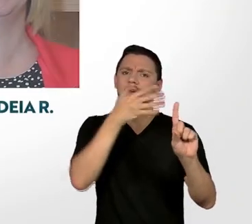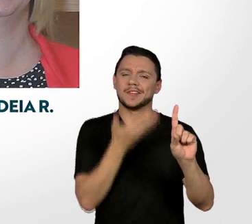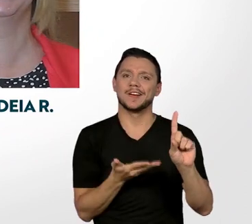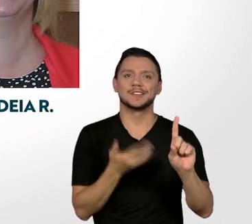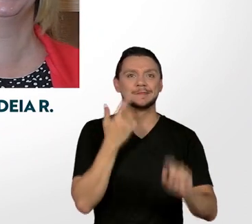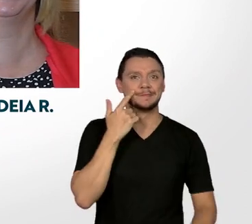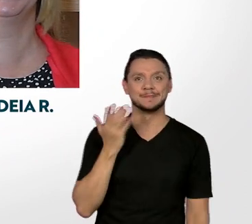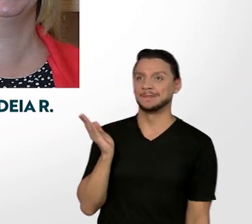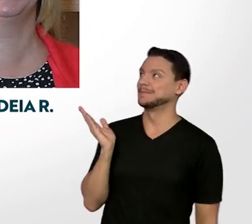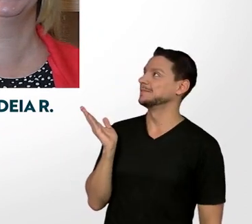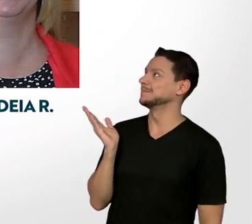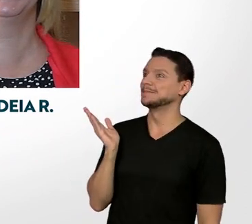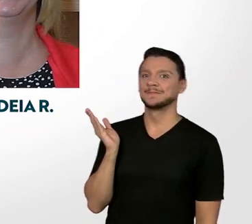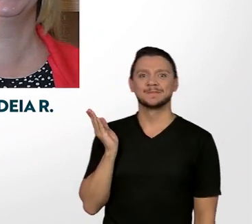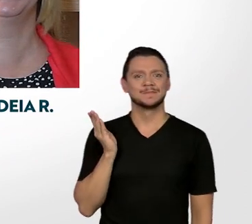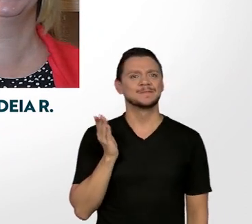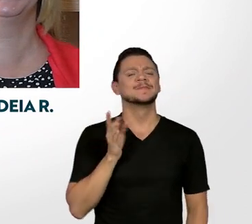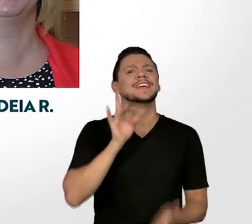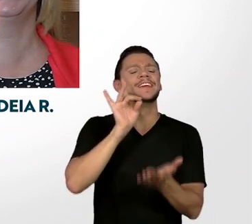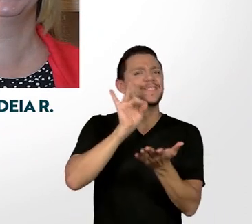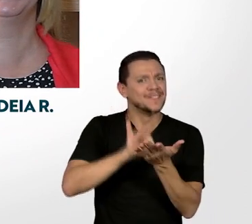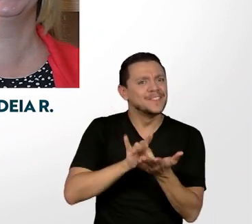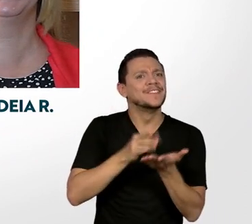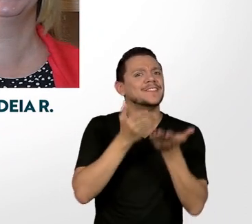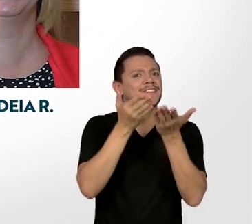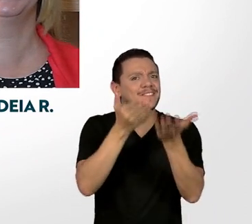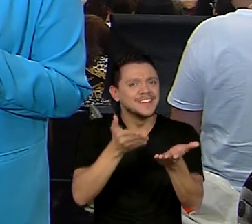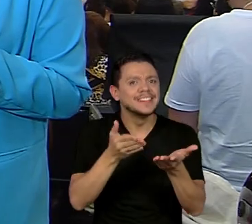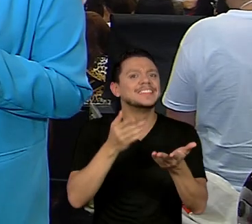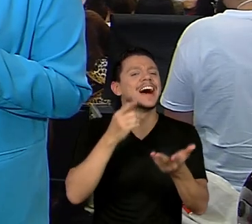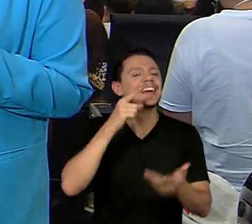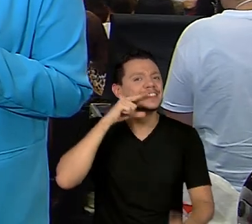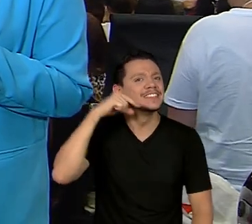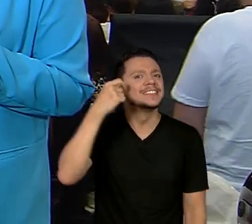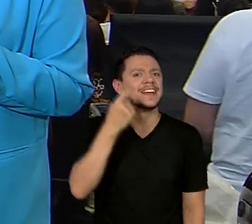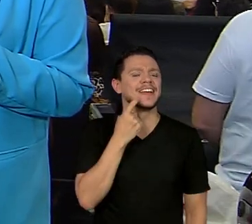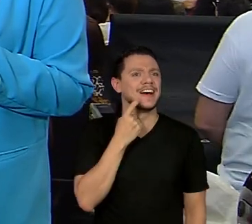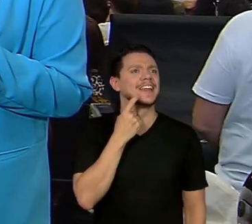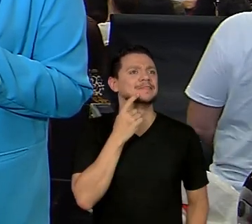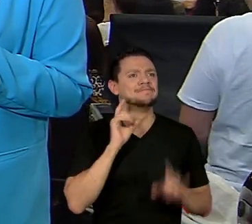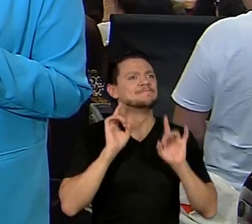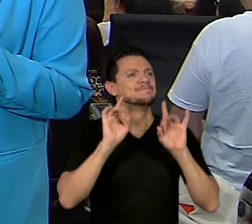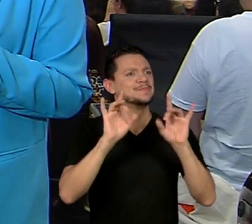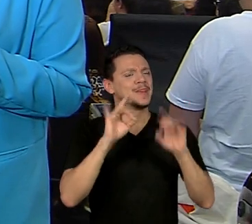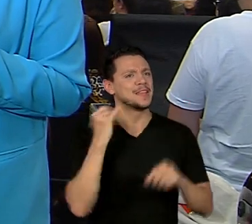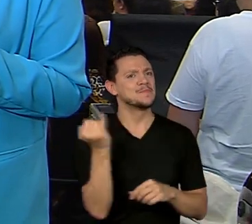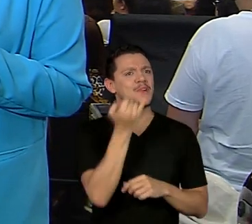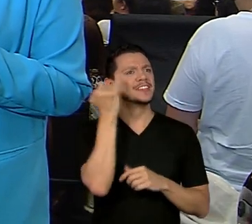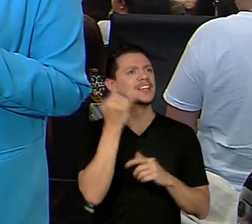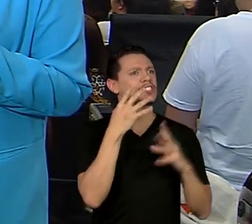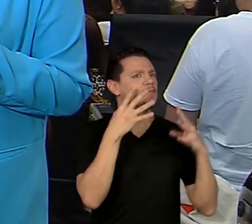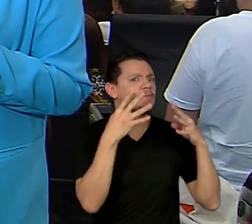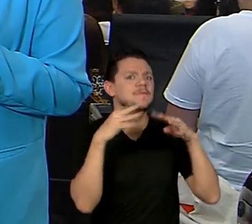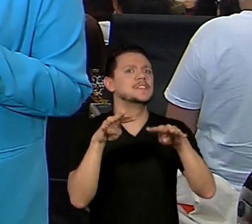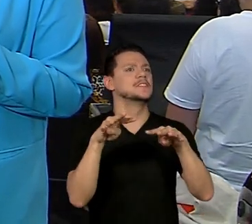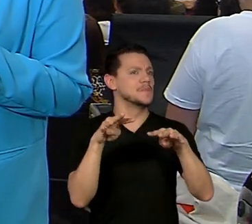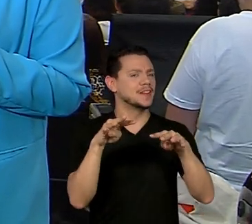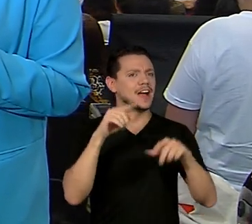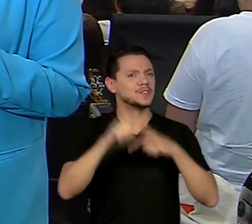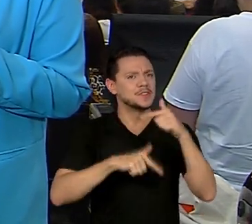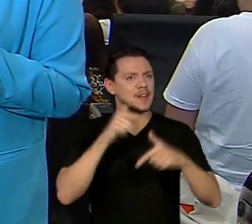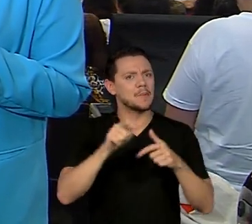É verdade, Nayara. E que categoria importante. É importantíssimo dar visibilidade para o trabalho de tantas